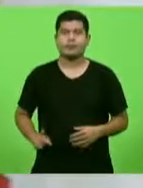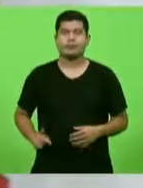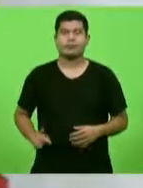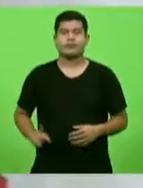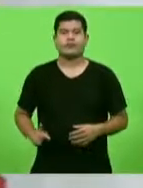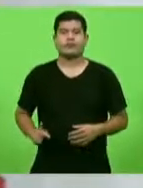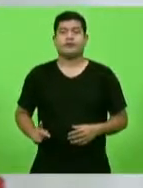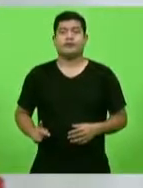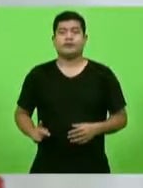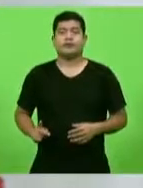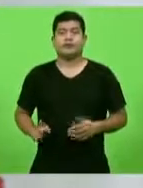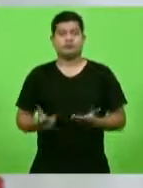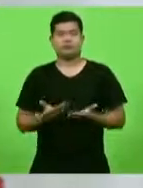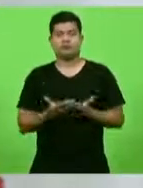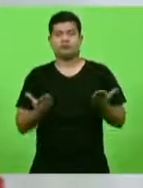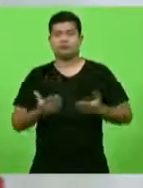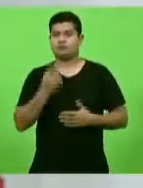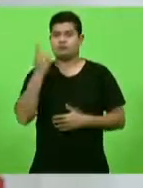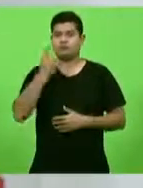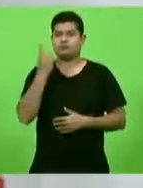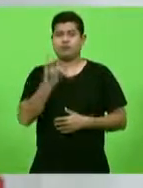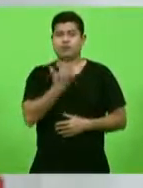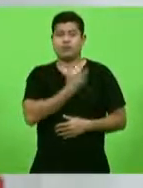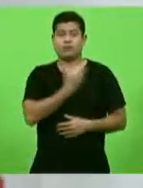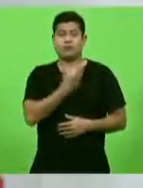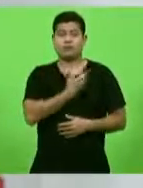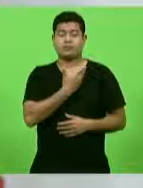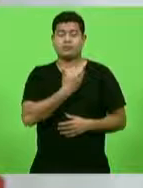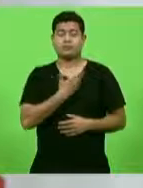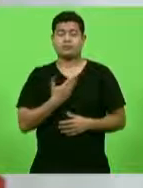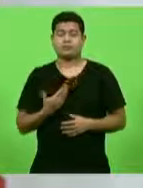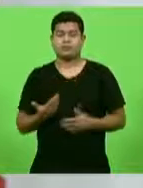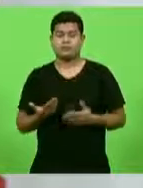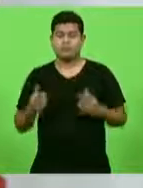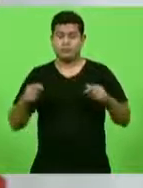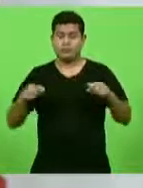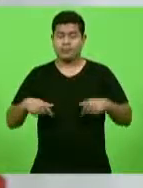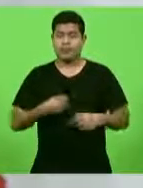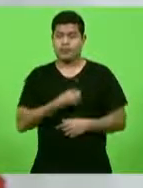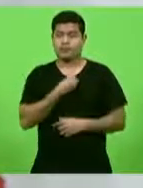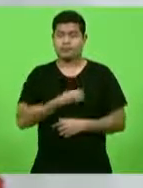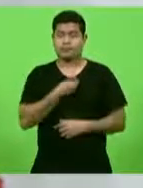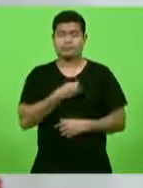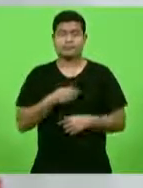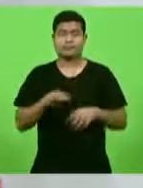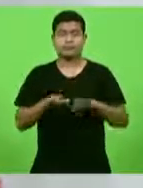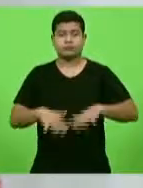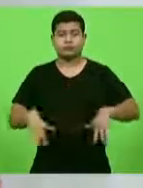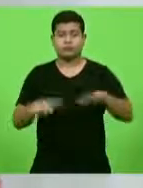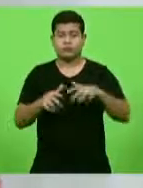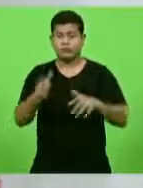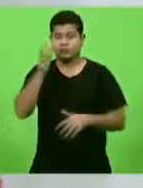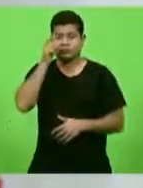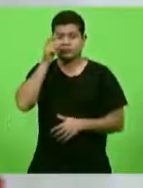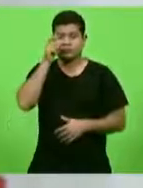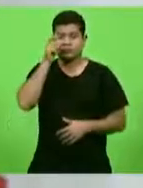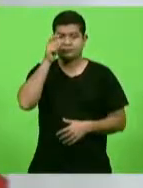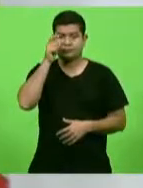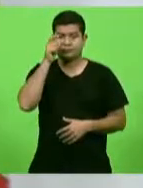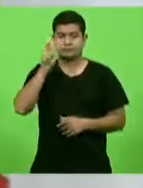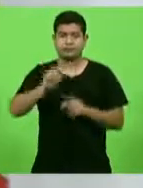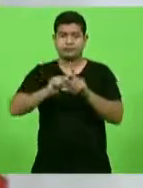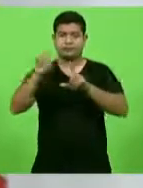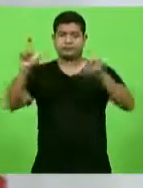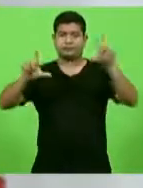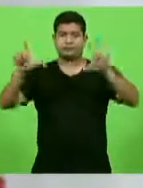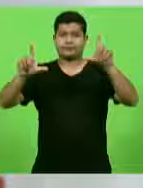Novos companheiros, deputados, deputadas, a todos que nos acompanham pela TVA, pela